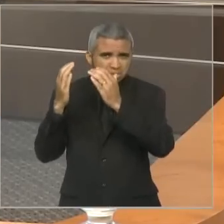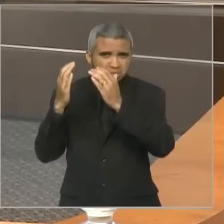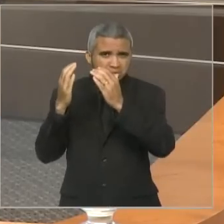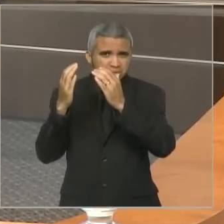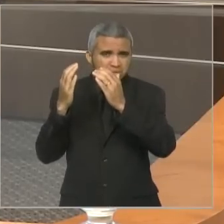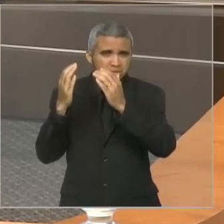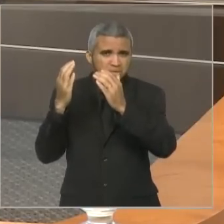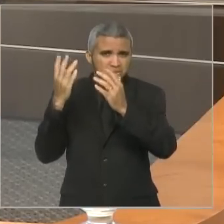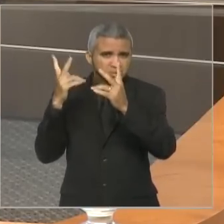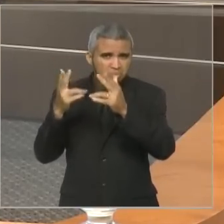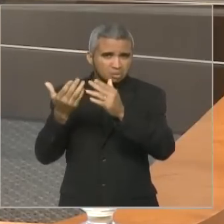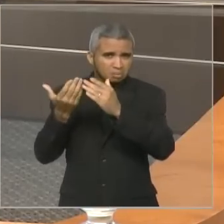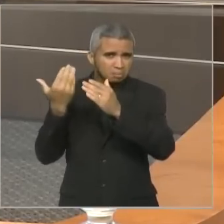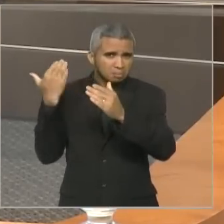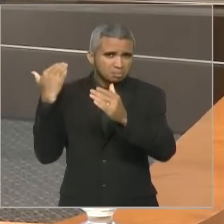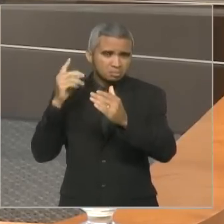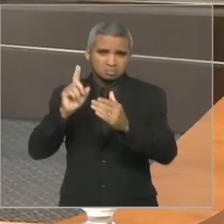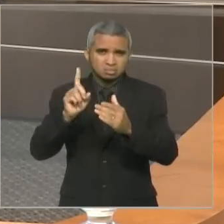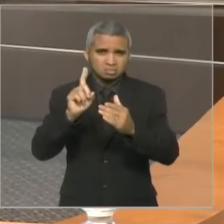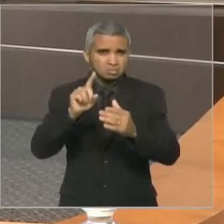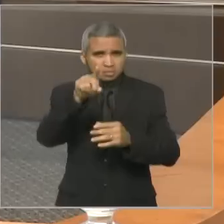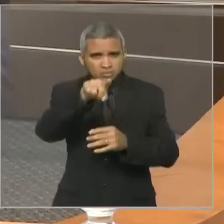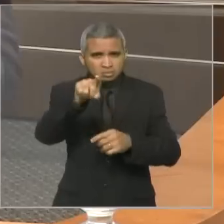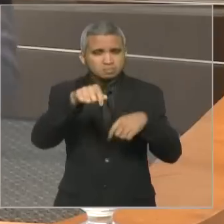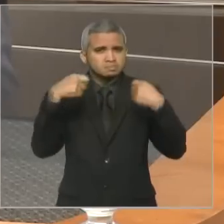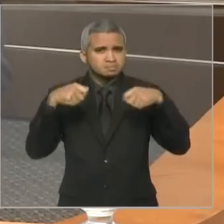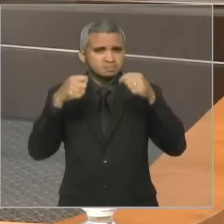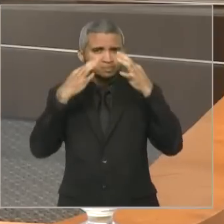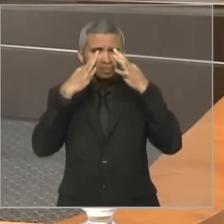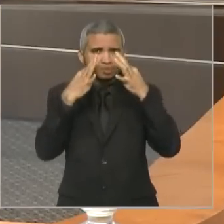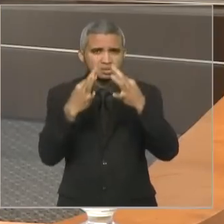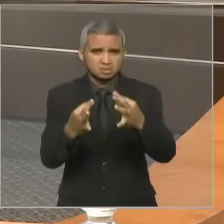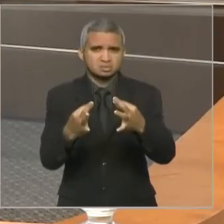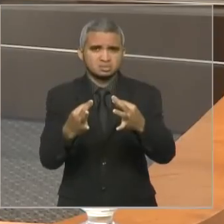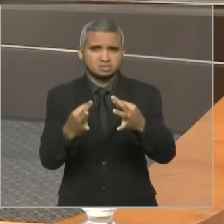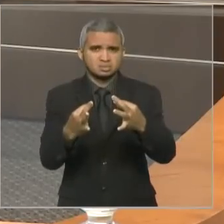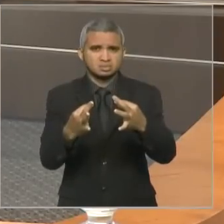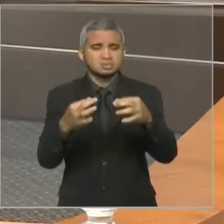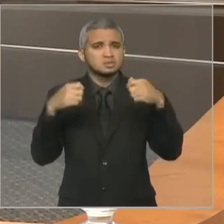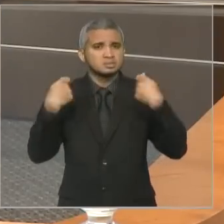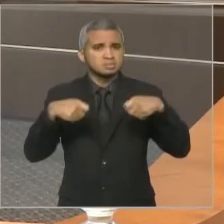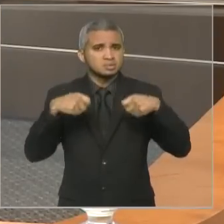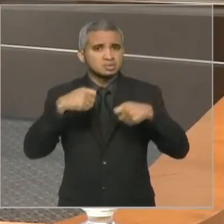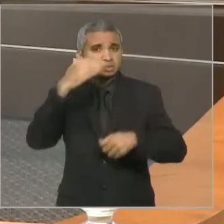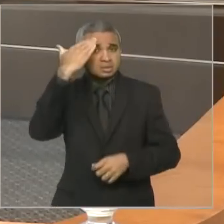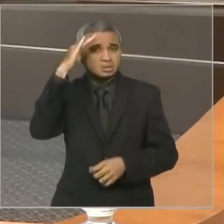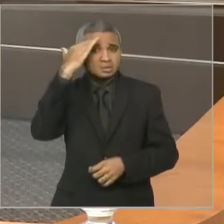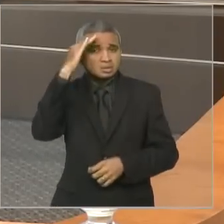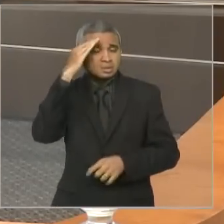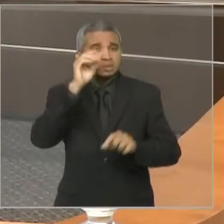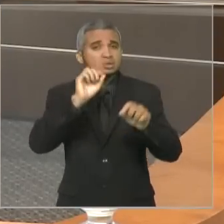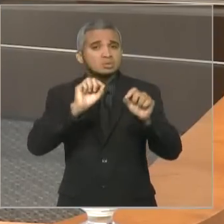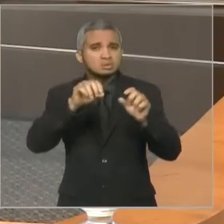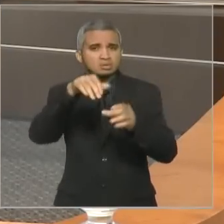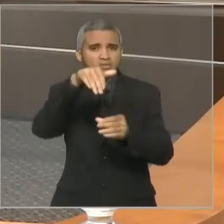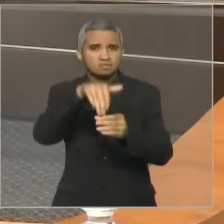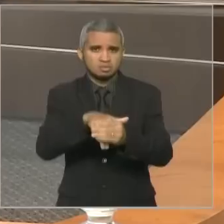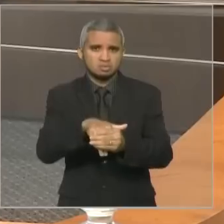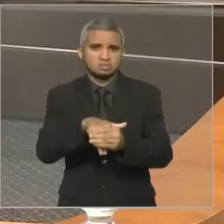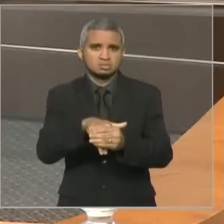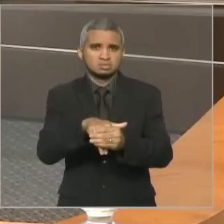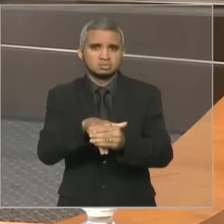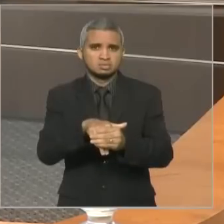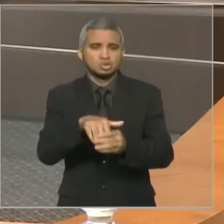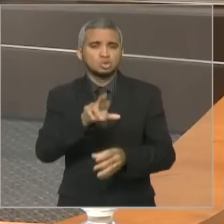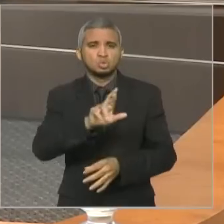bem do que estão fazendo, do que estão votando, que a mudança, volta a frisar, não se deva só simplesmente por sair